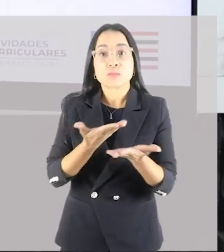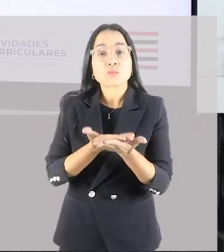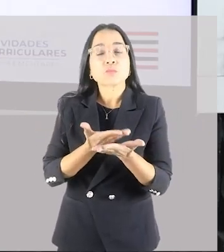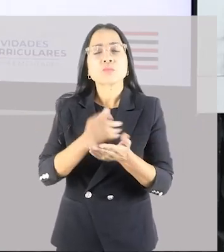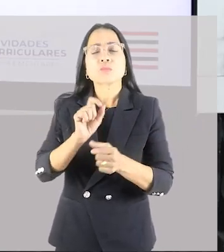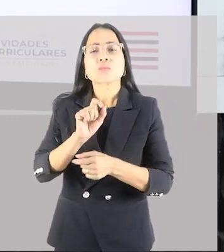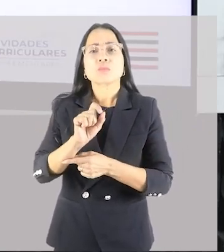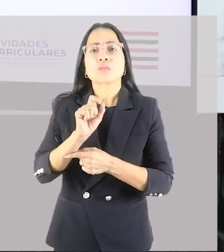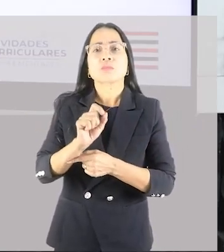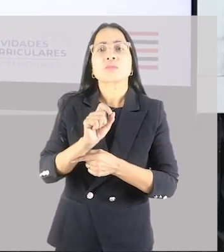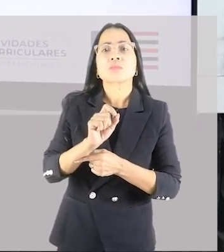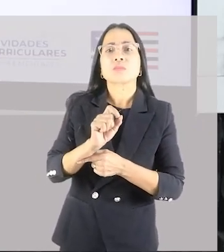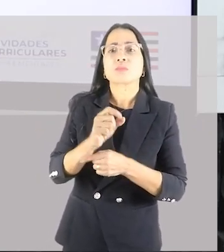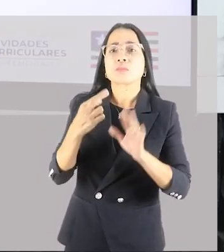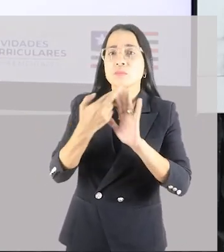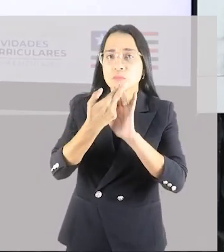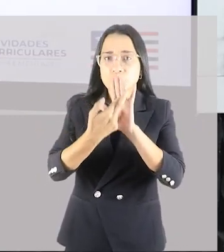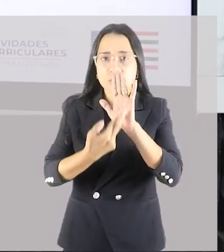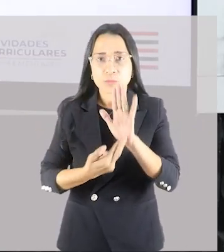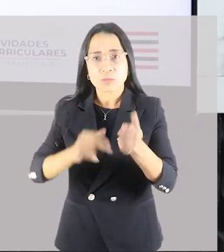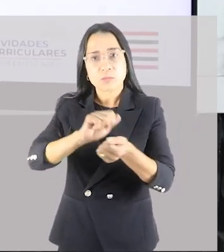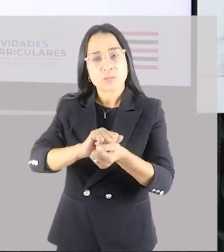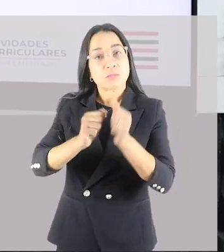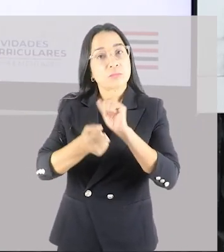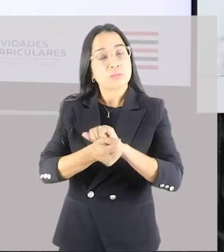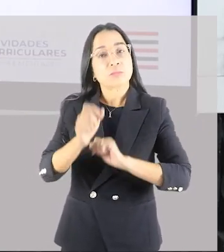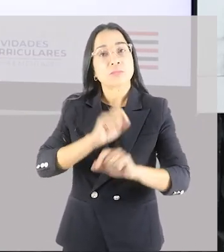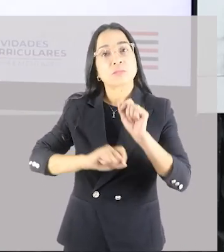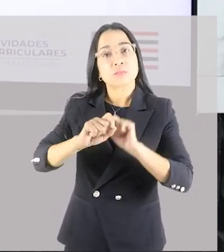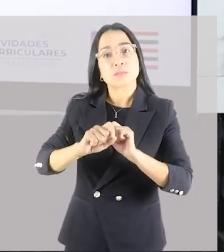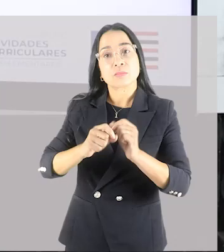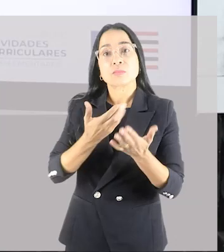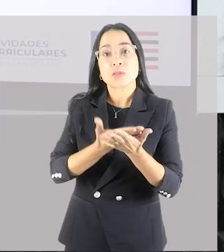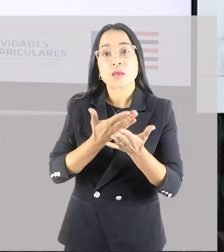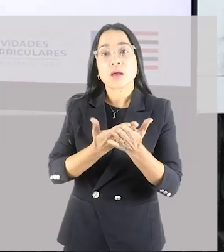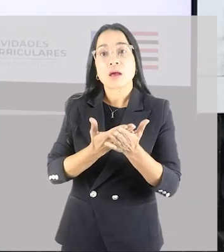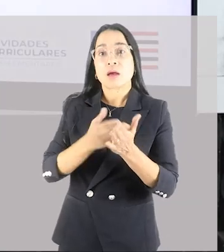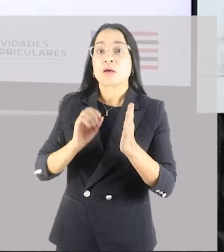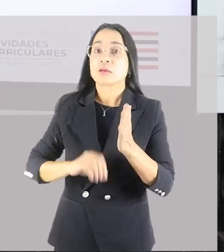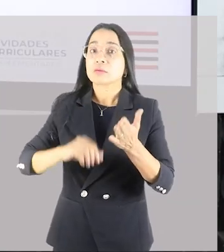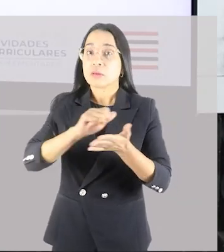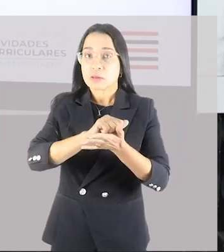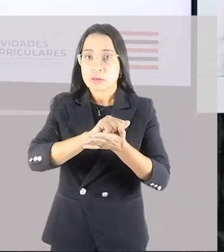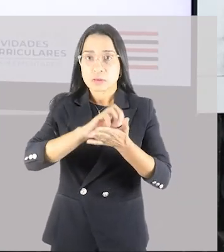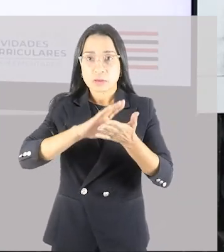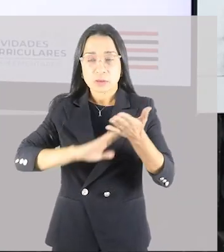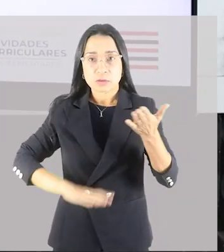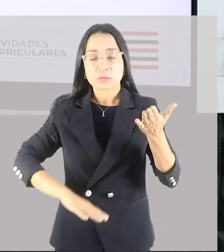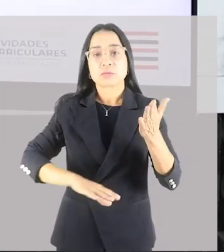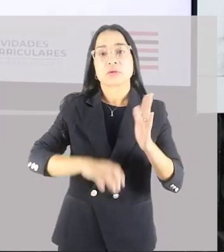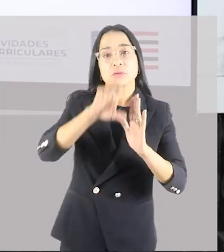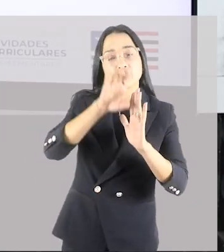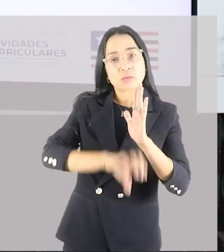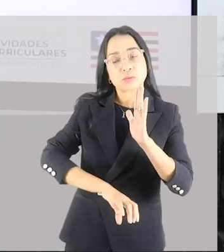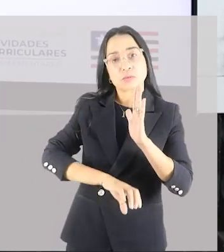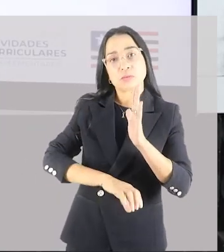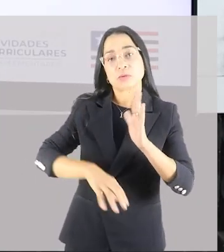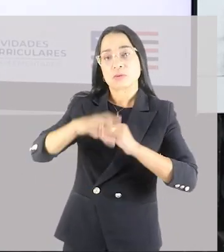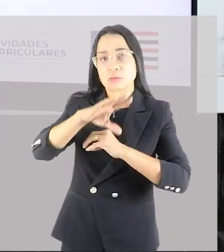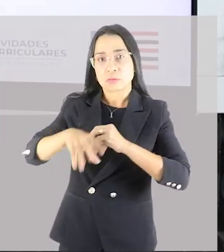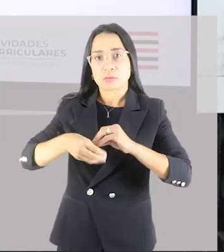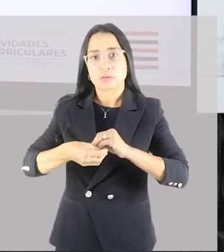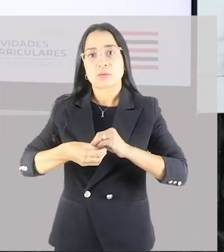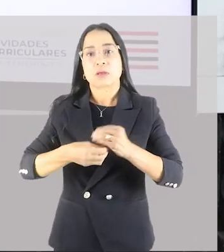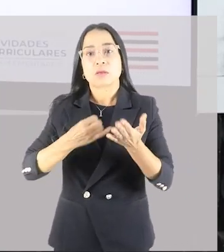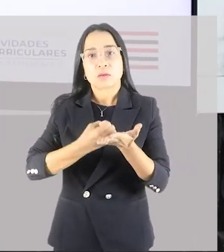da adaptação. Essa aula faz parte das atividades curriculares complementares que é patrocinada pelo governo do